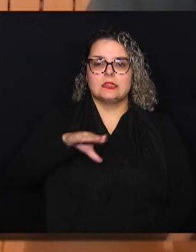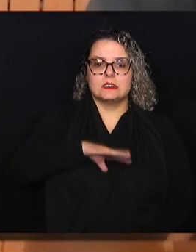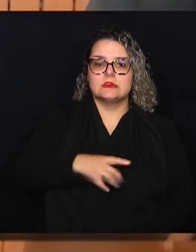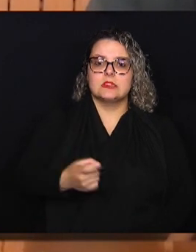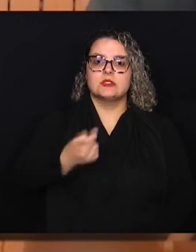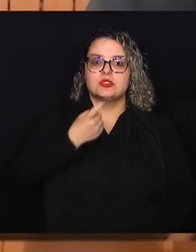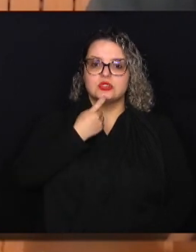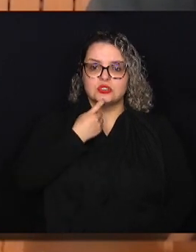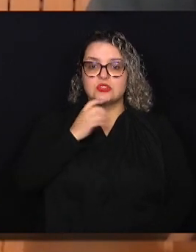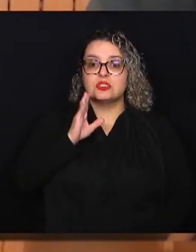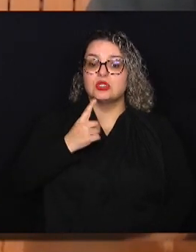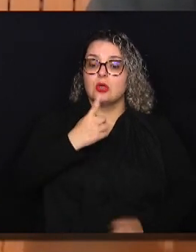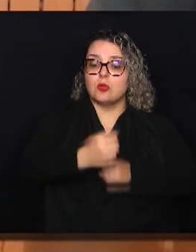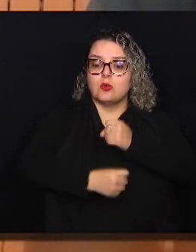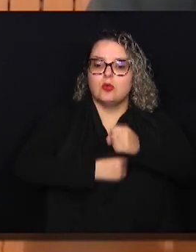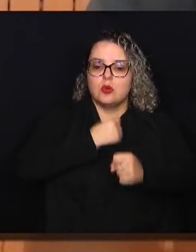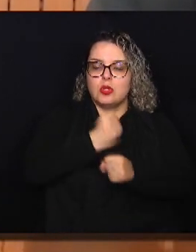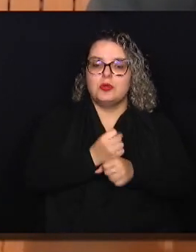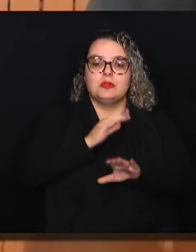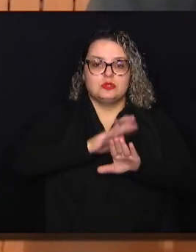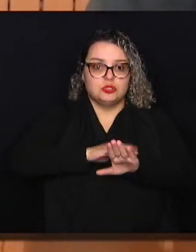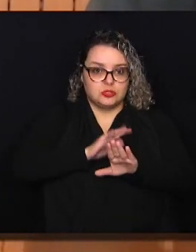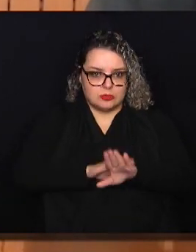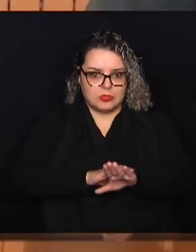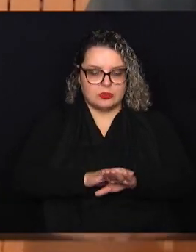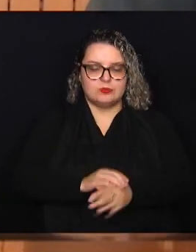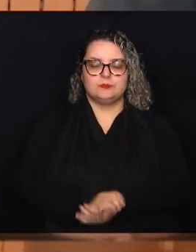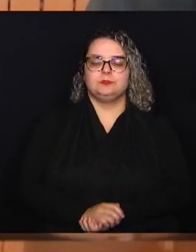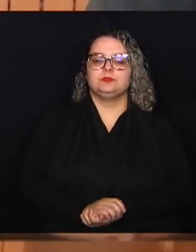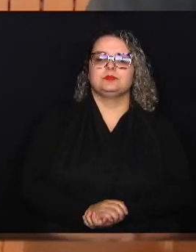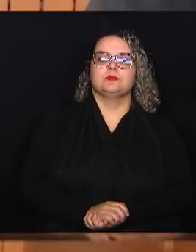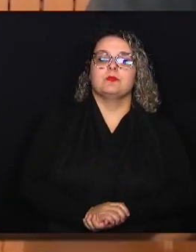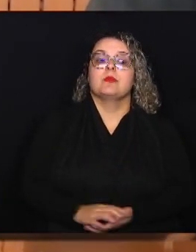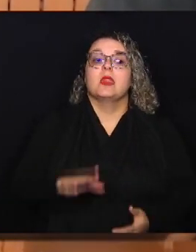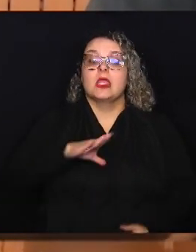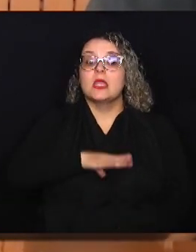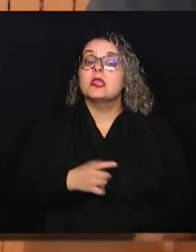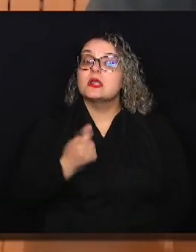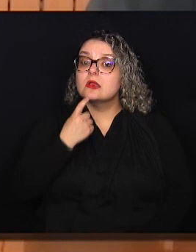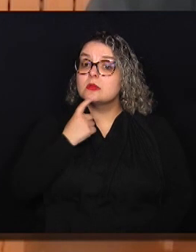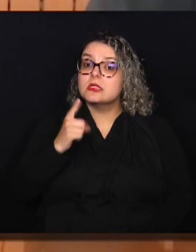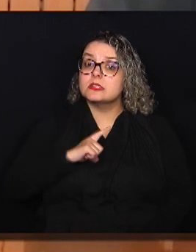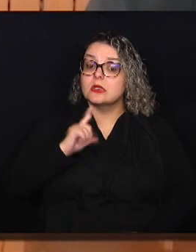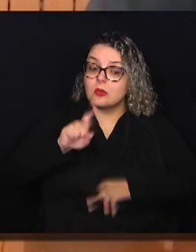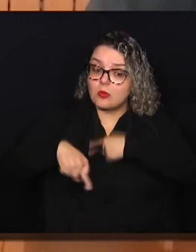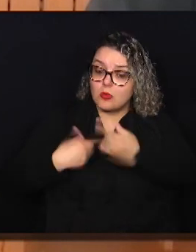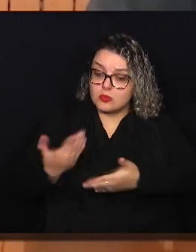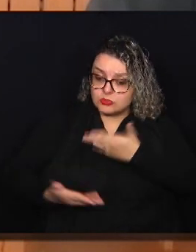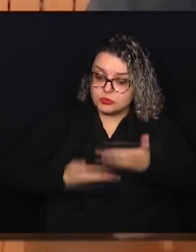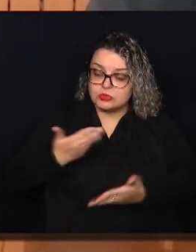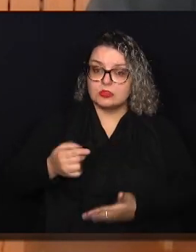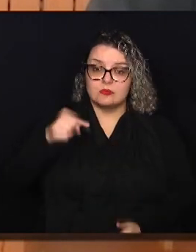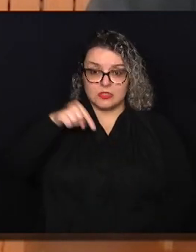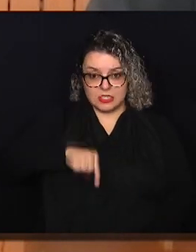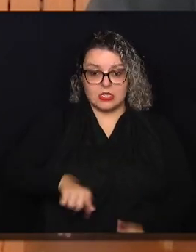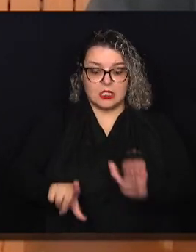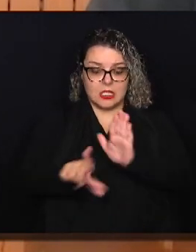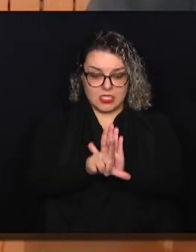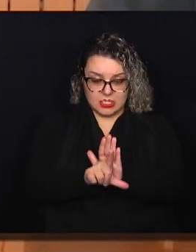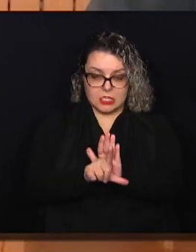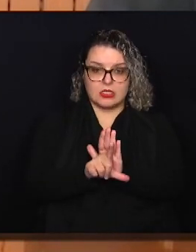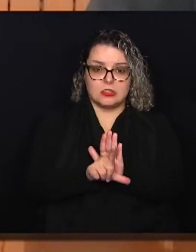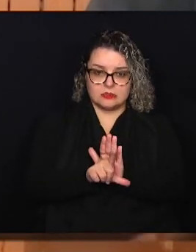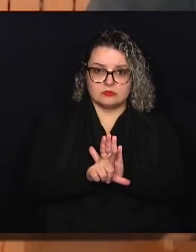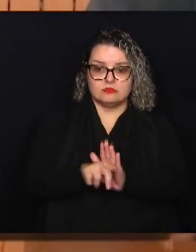já está há um ano em funcionamento. E Campinas também conta com outros serviços aqui e leis na